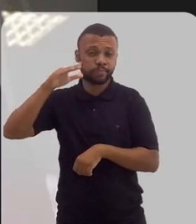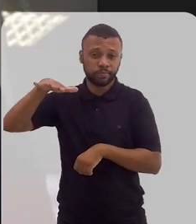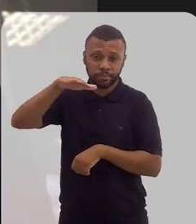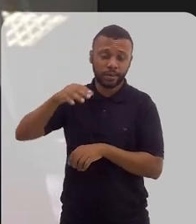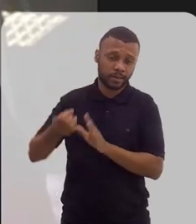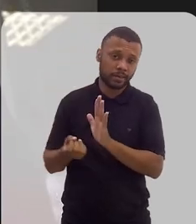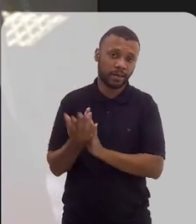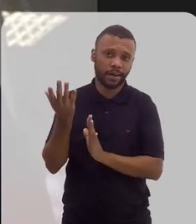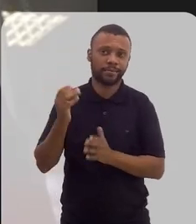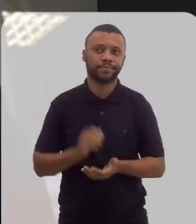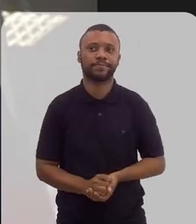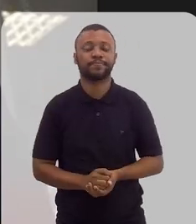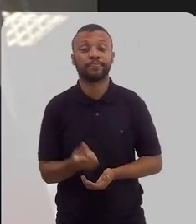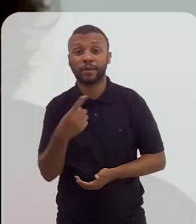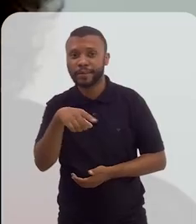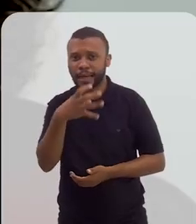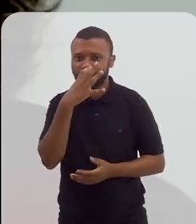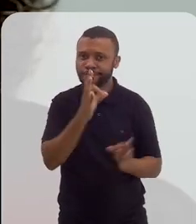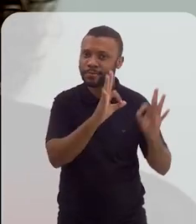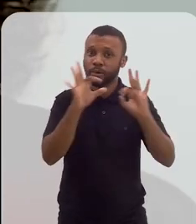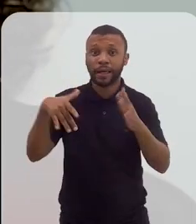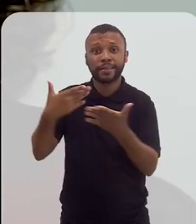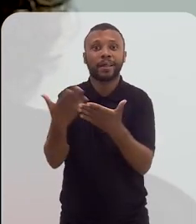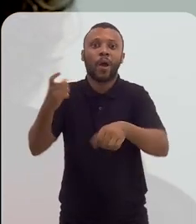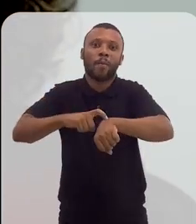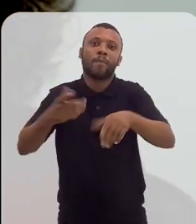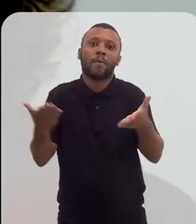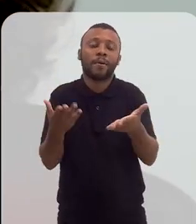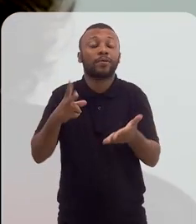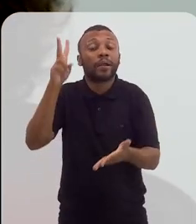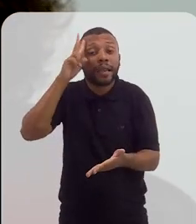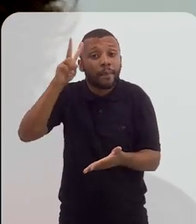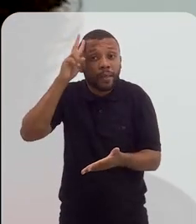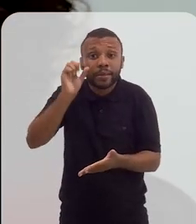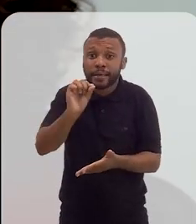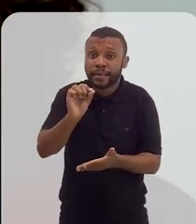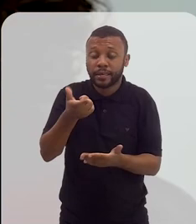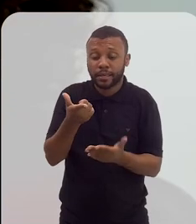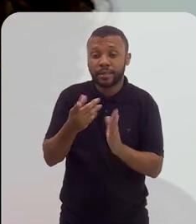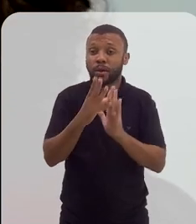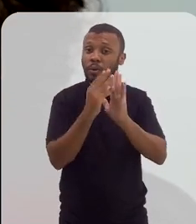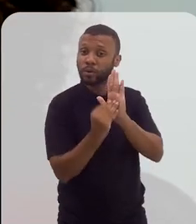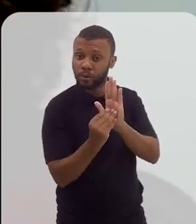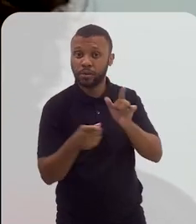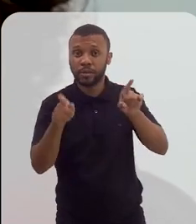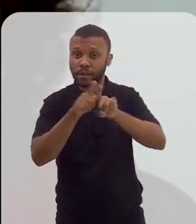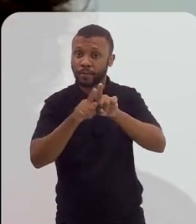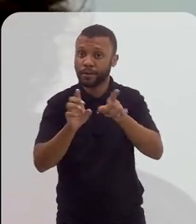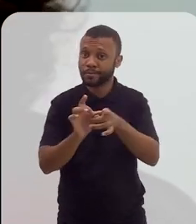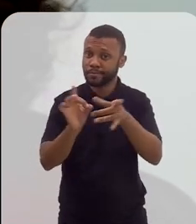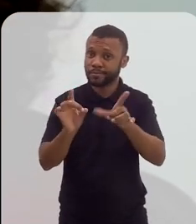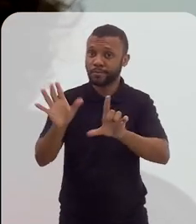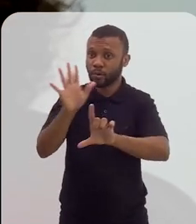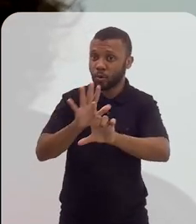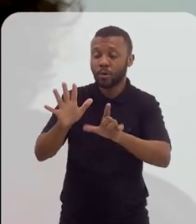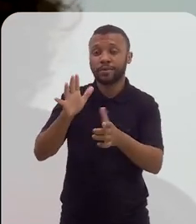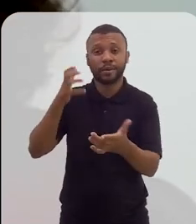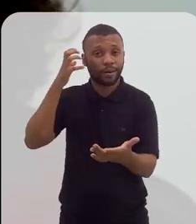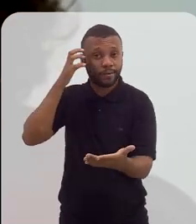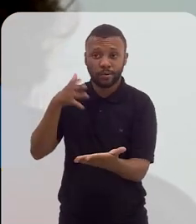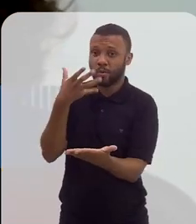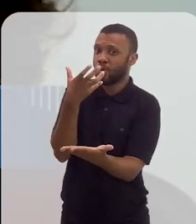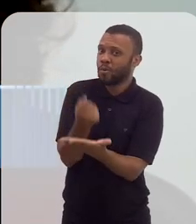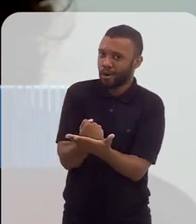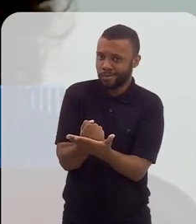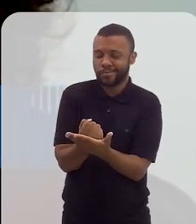conhecimento que foi gerado lá. Para você, telespectador, que ficou com a gente até agora, só lembrando que esse conteúdo também está disponível em formato de